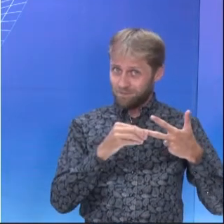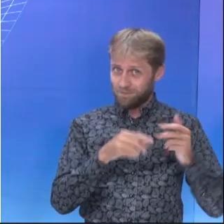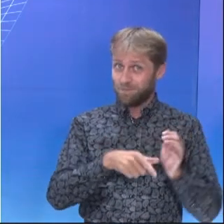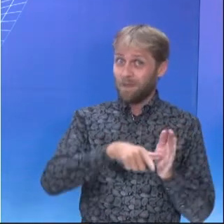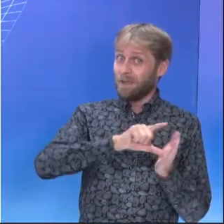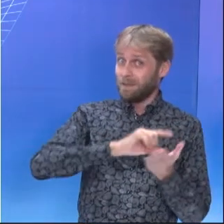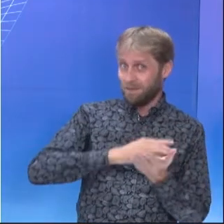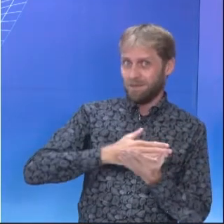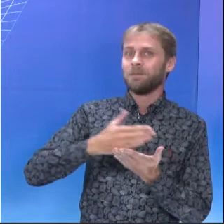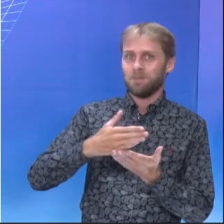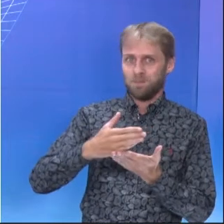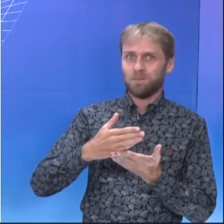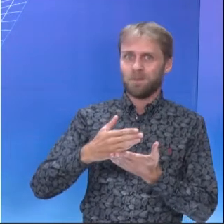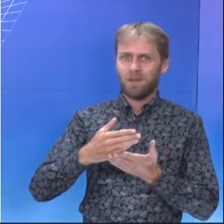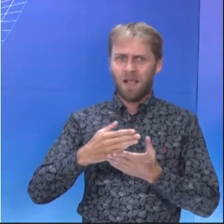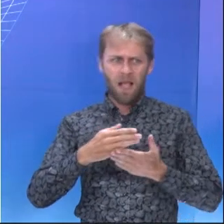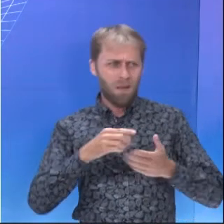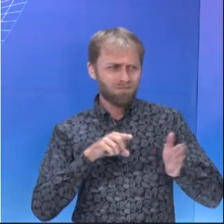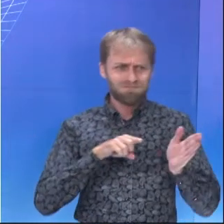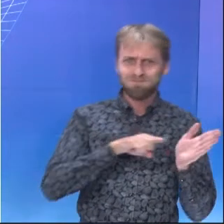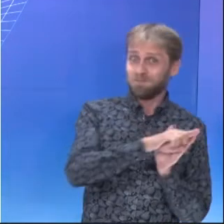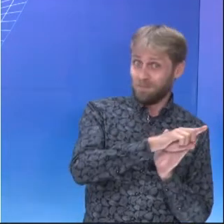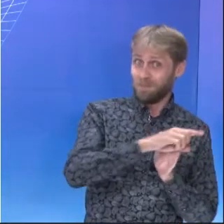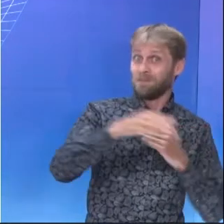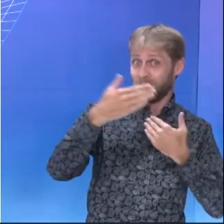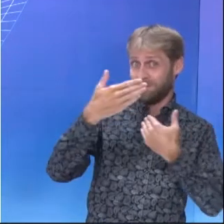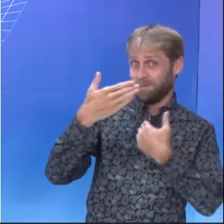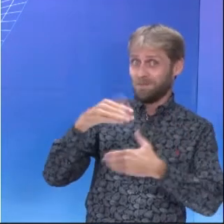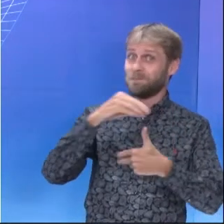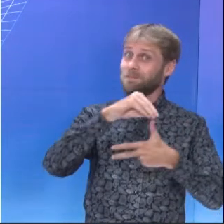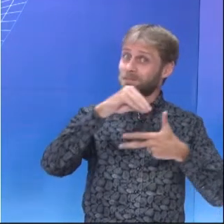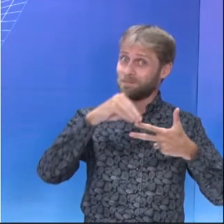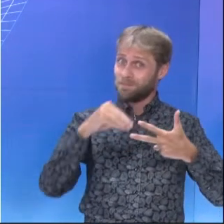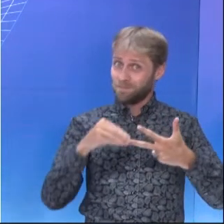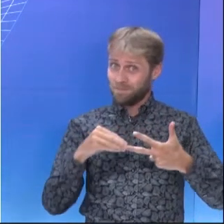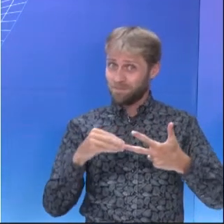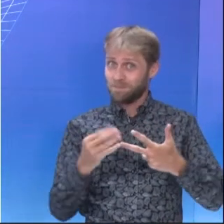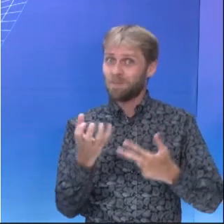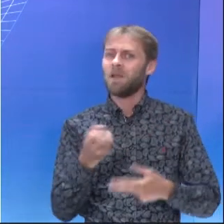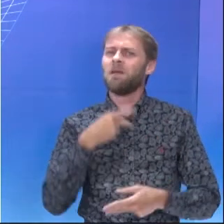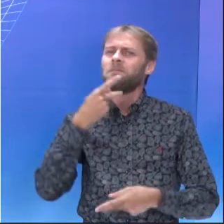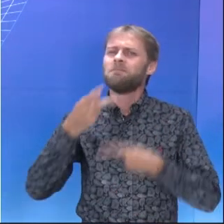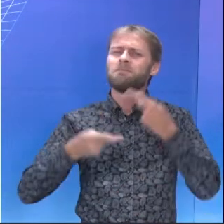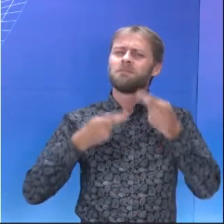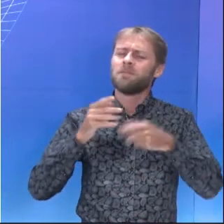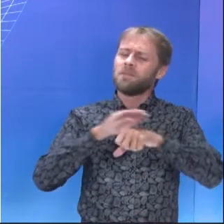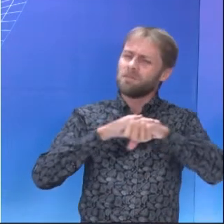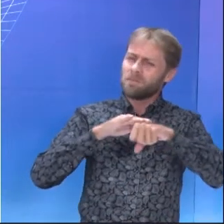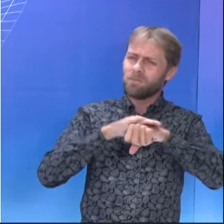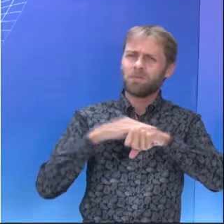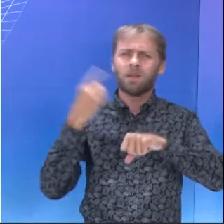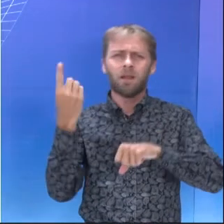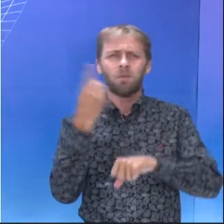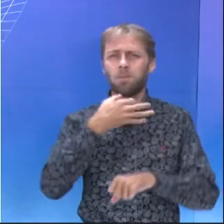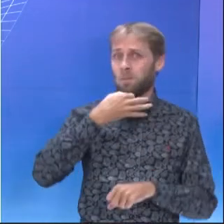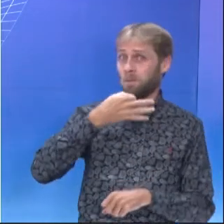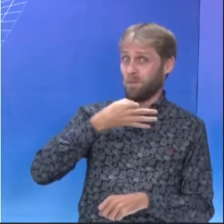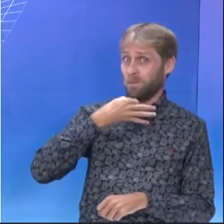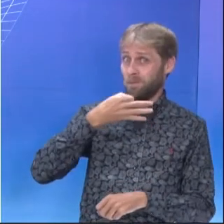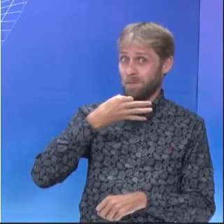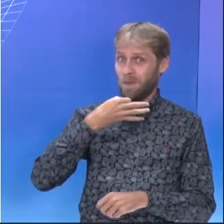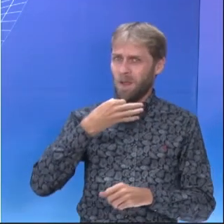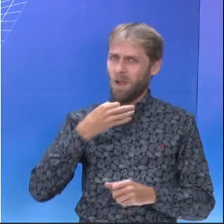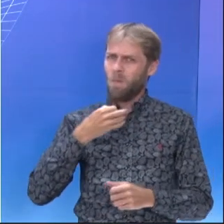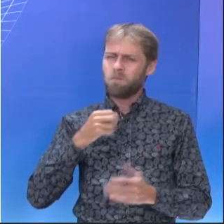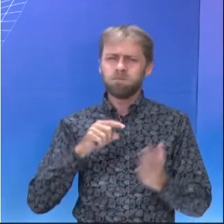de iniciarmos as questões da prova do Enem, eu gostaria de falar com vocês sobre algumas dicas, alguns